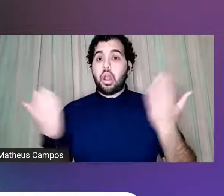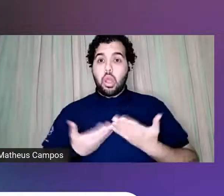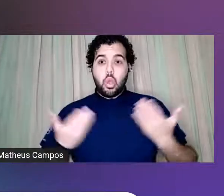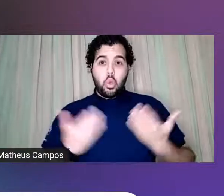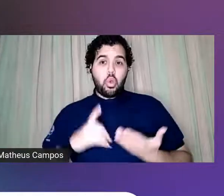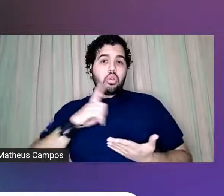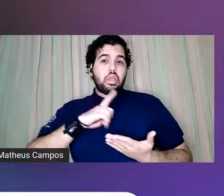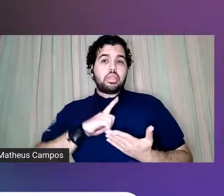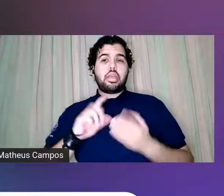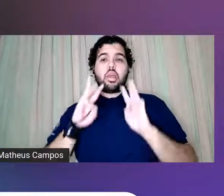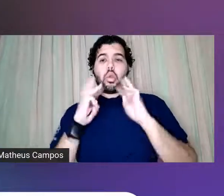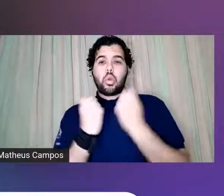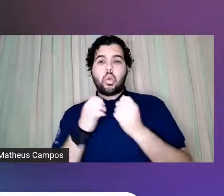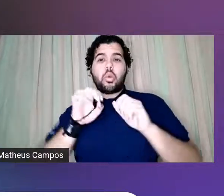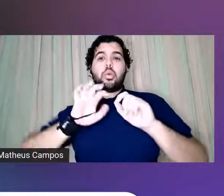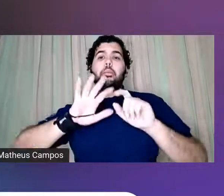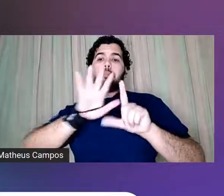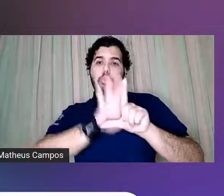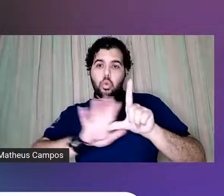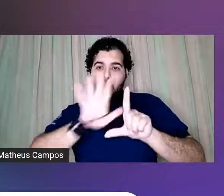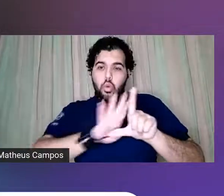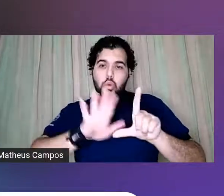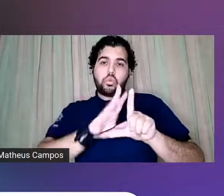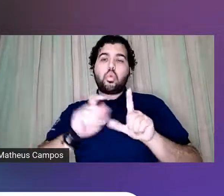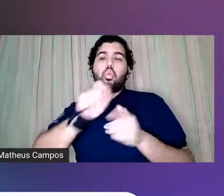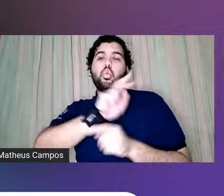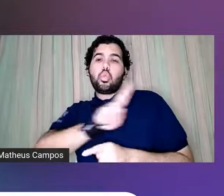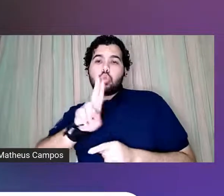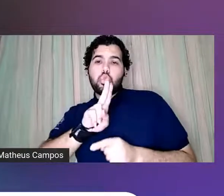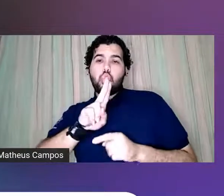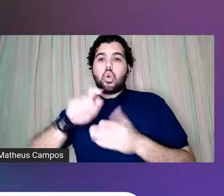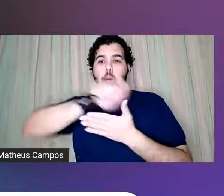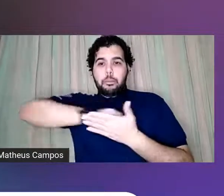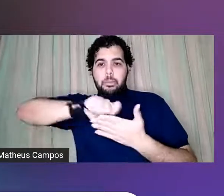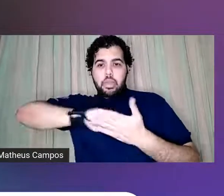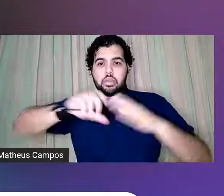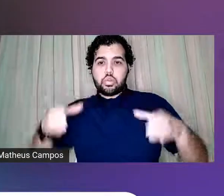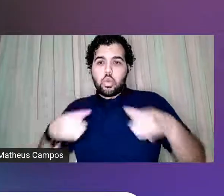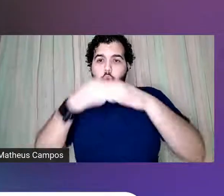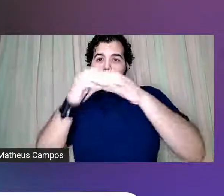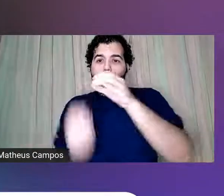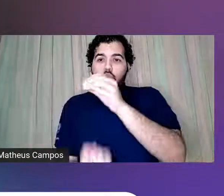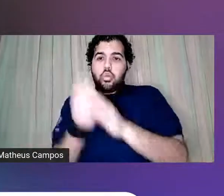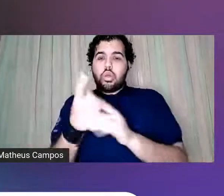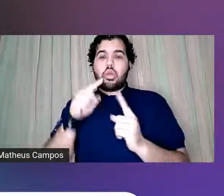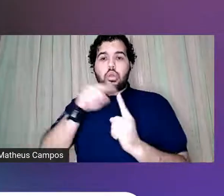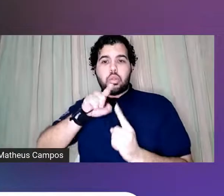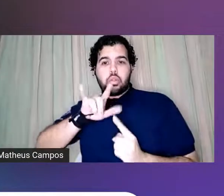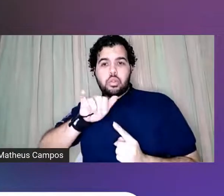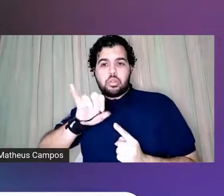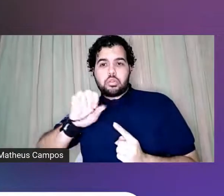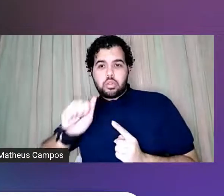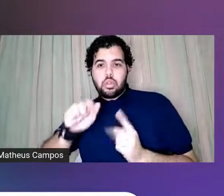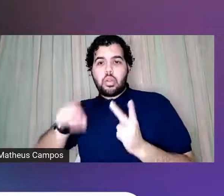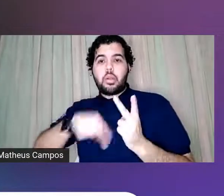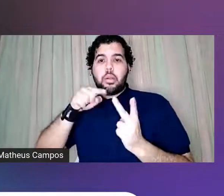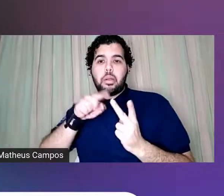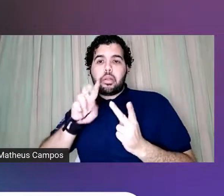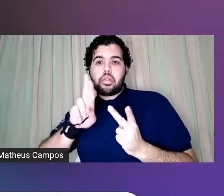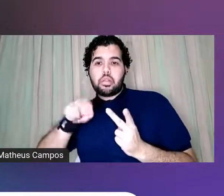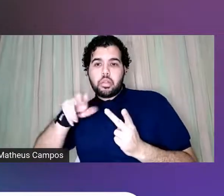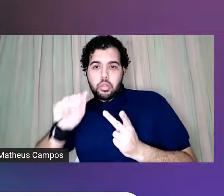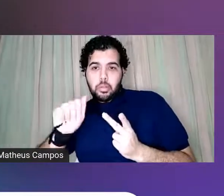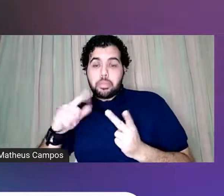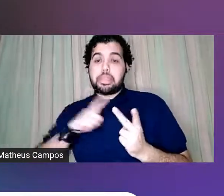webinário chamado Escritas Vulcânicas, com a Laís Eutália e a Bruna Sonasti. E além desse